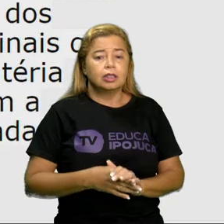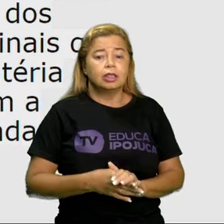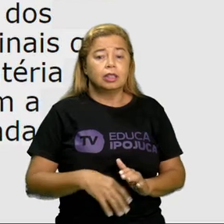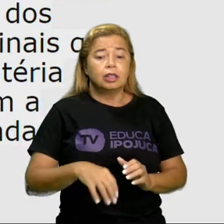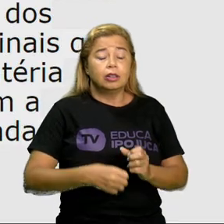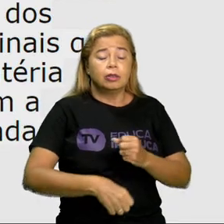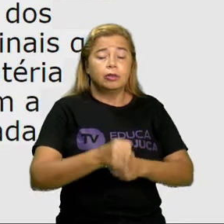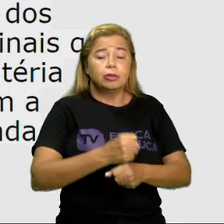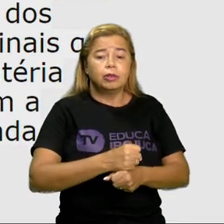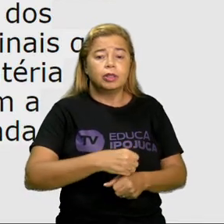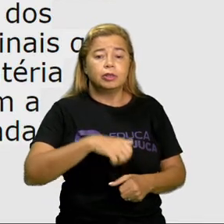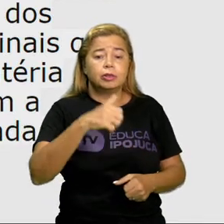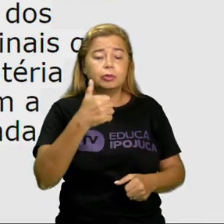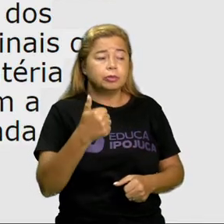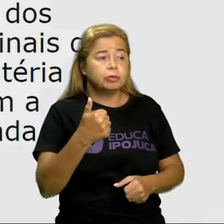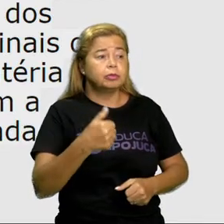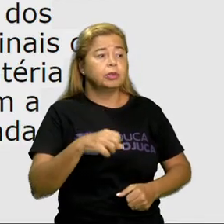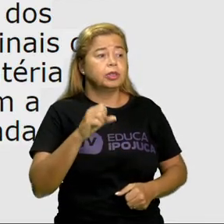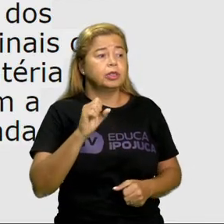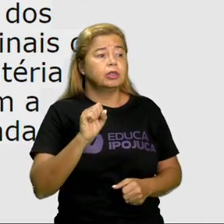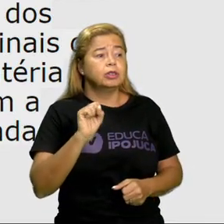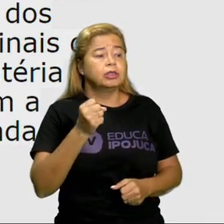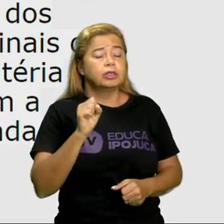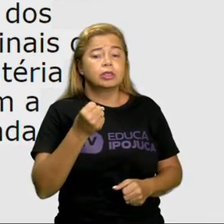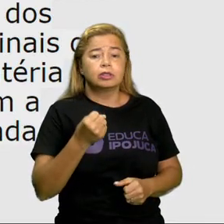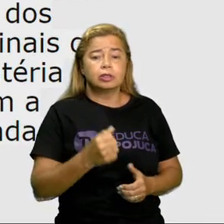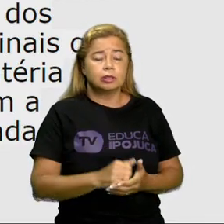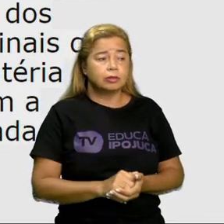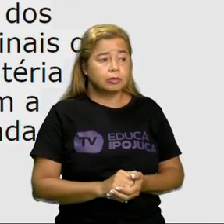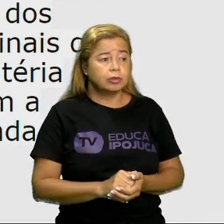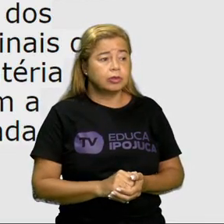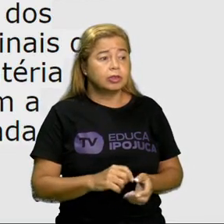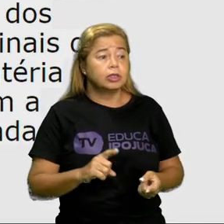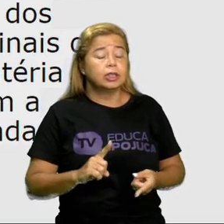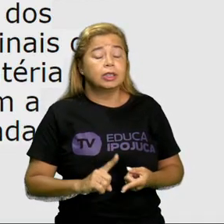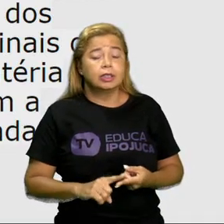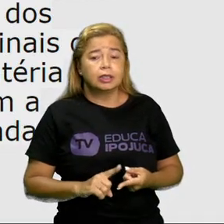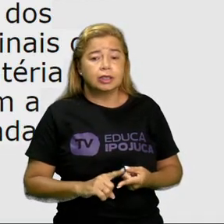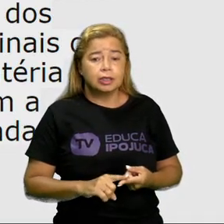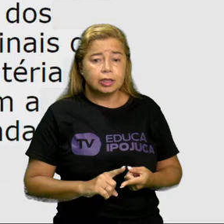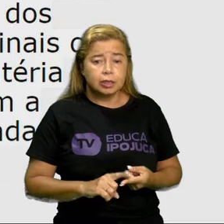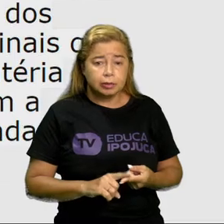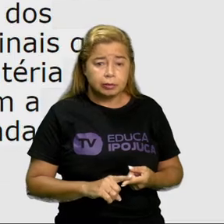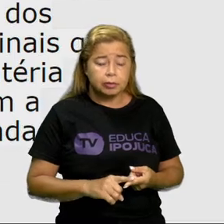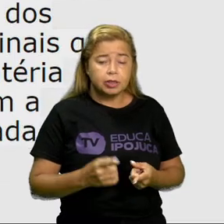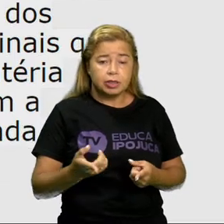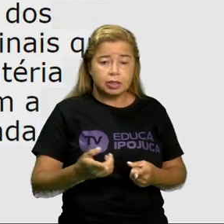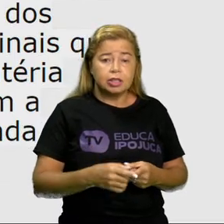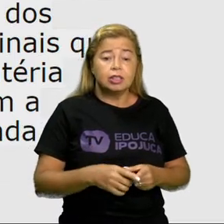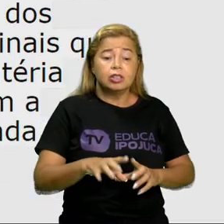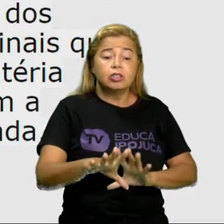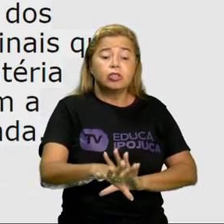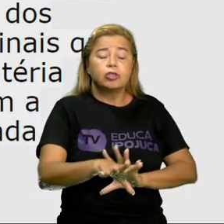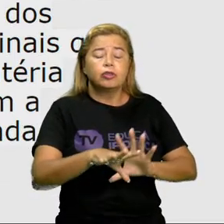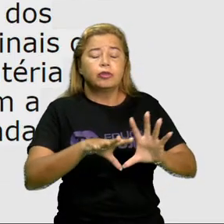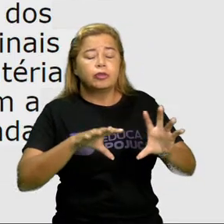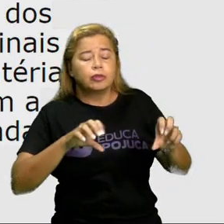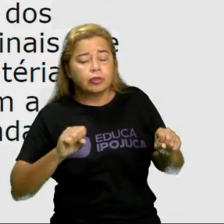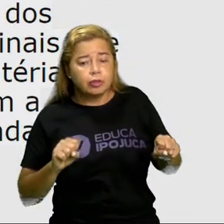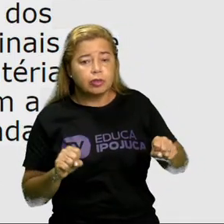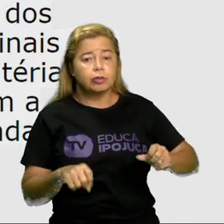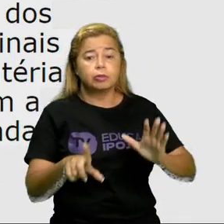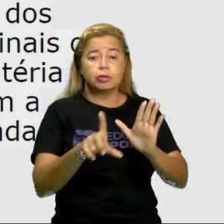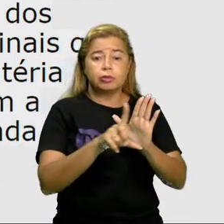Tribunal Superior de Justiça é também a corte responsável por uniformizar a interpretação